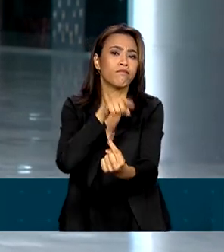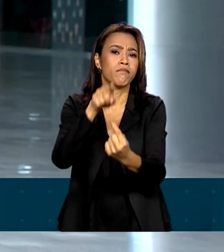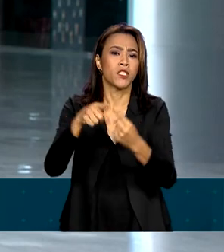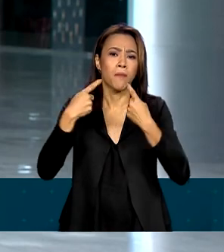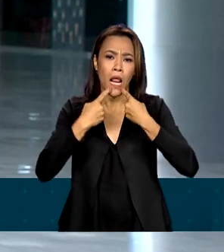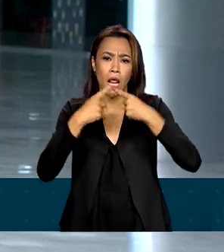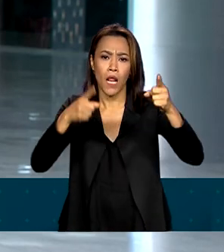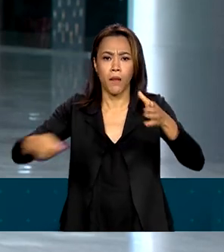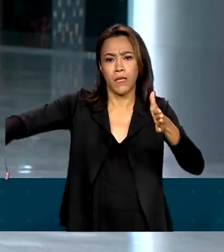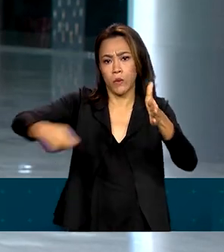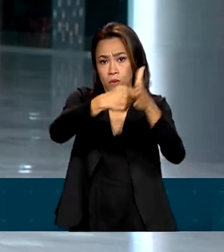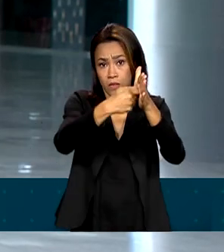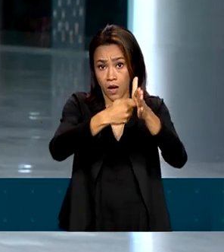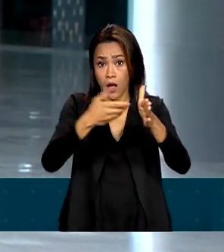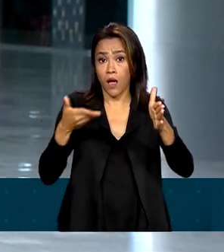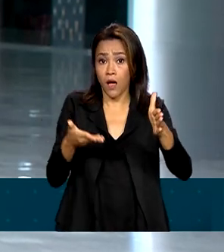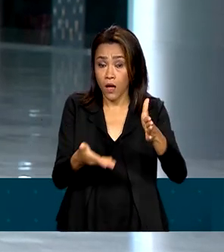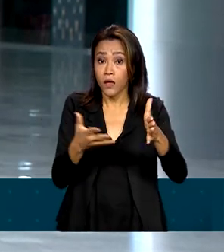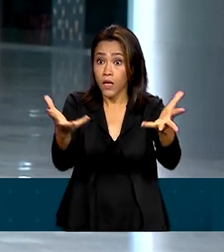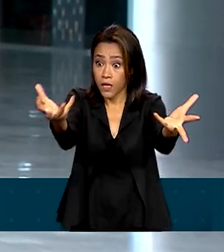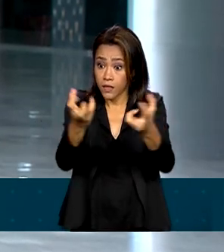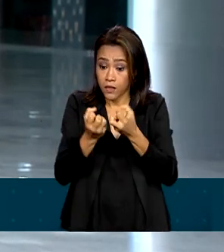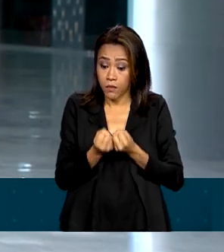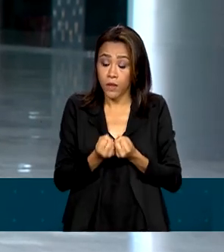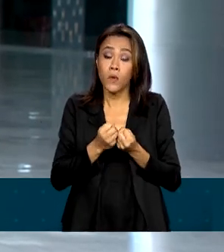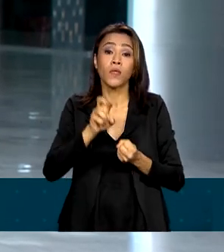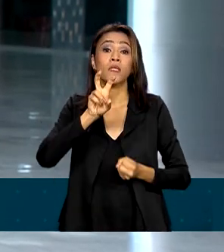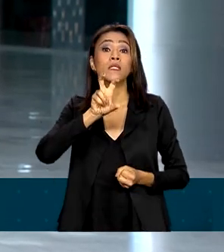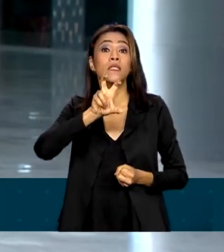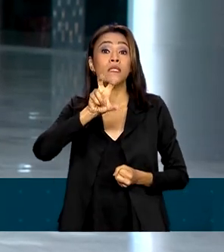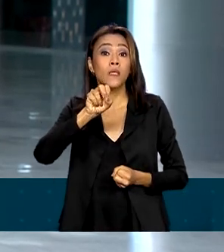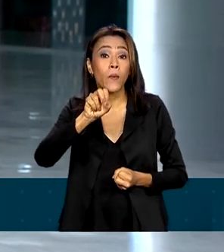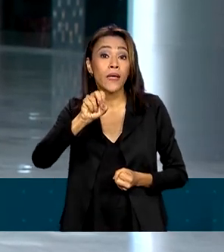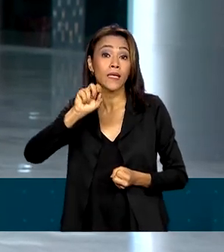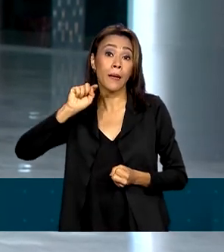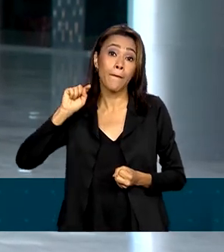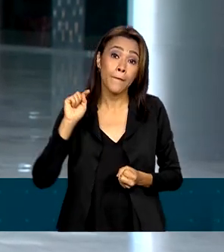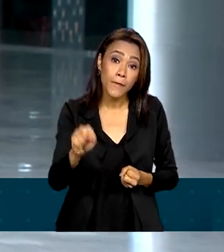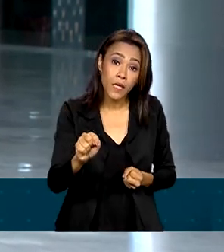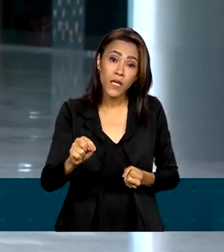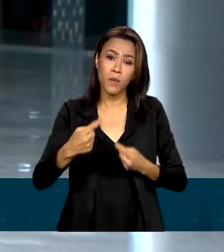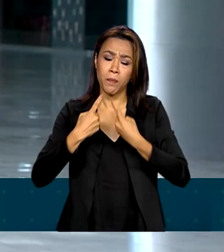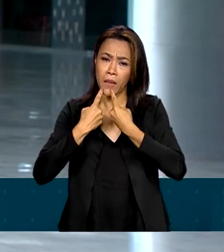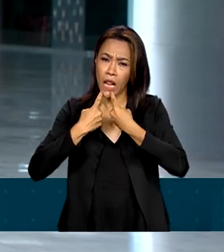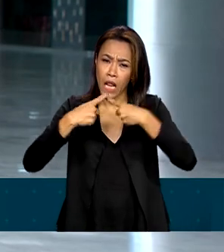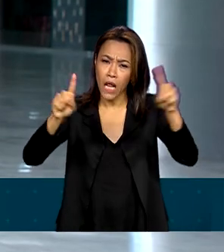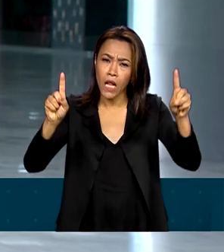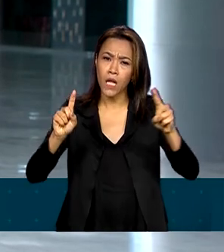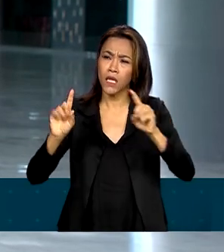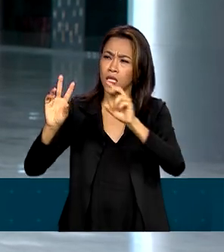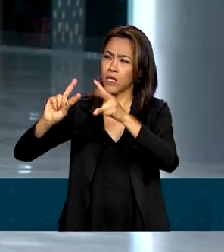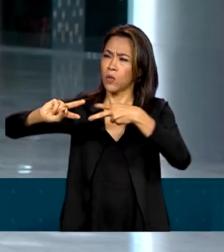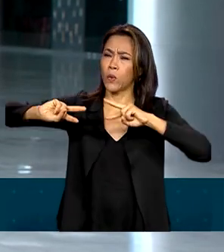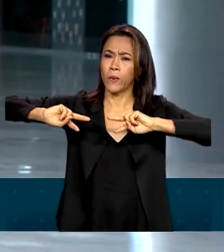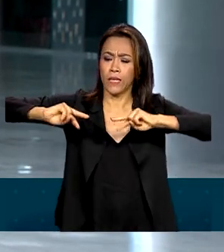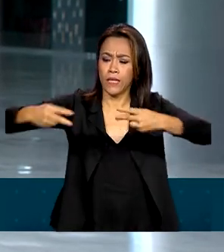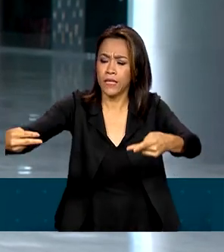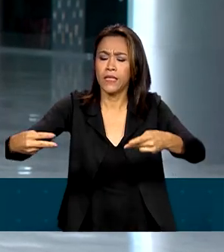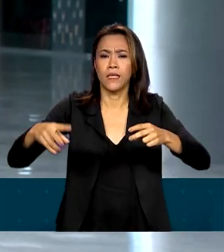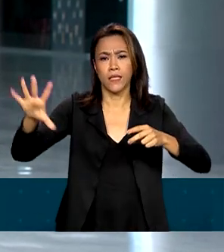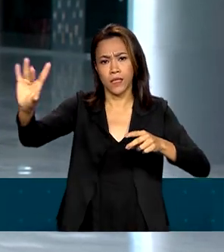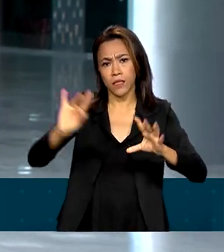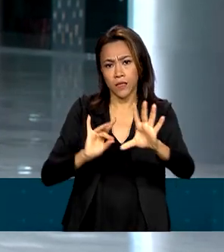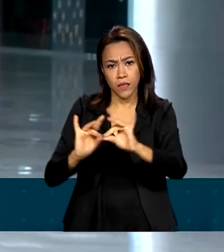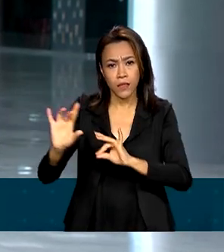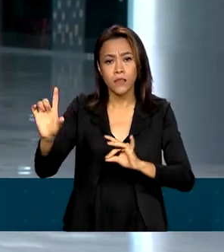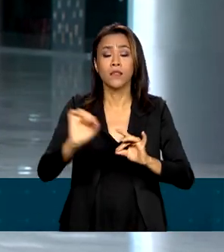.gov.br, recebeu mais de 50 mil denúncias com links de redes sociais, vídeos e outras